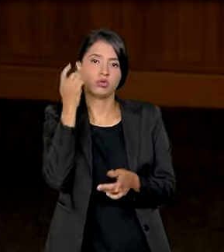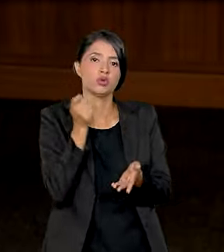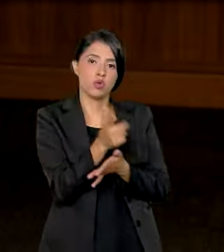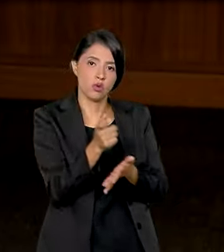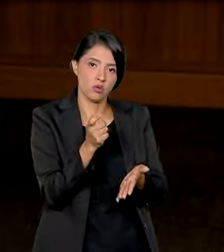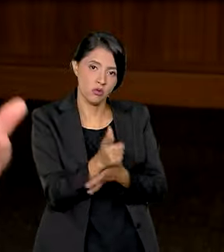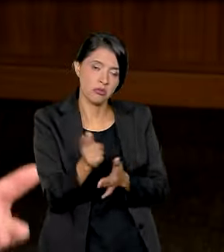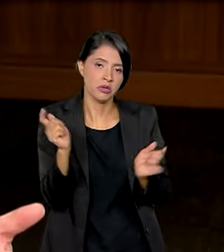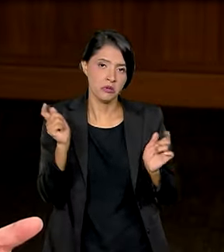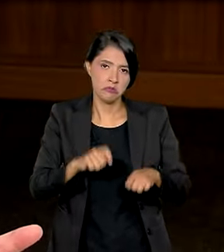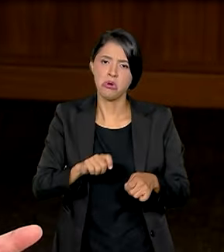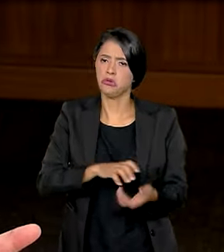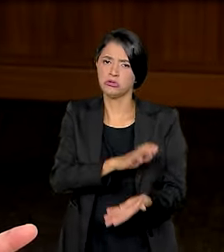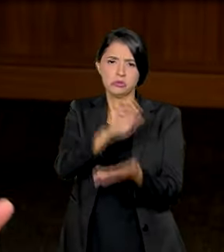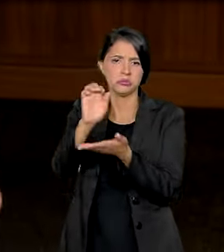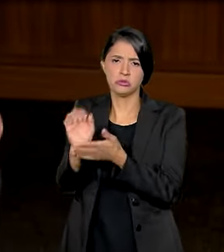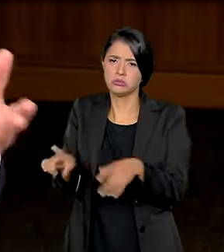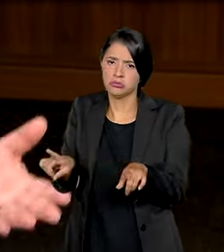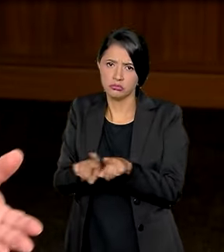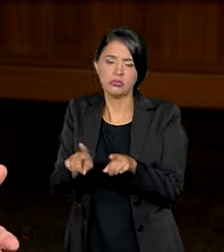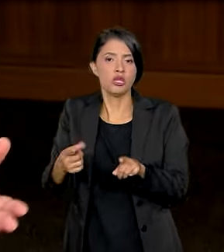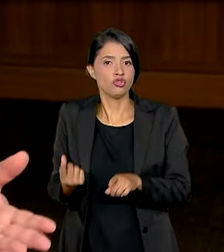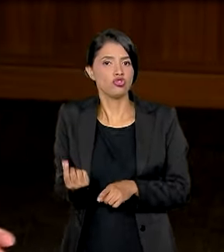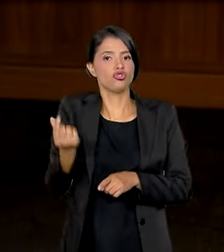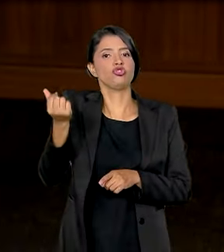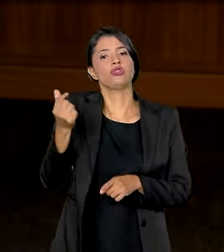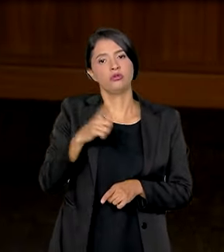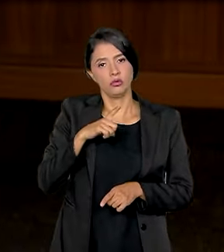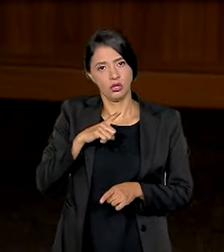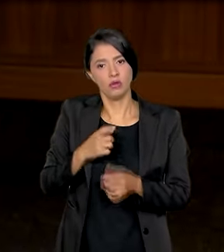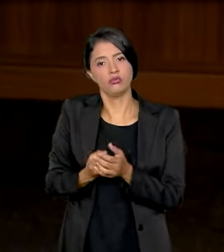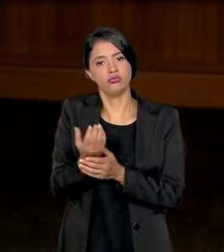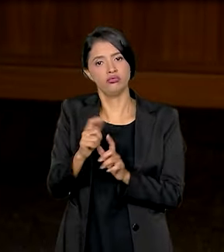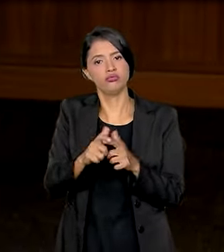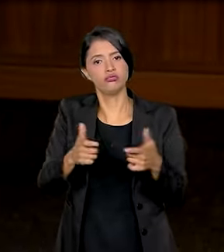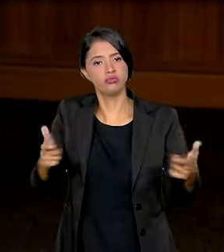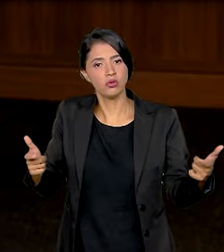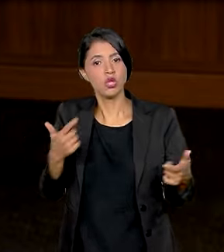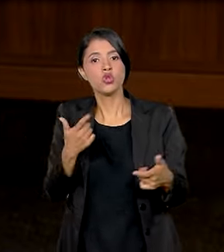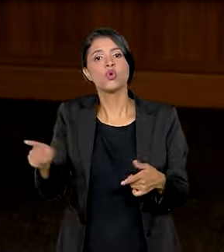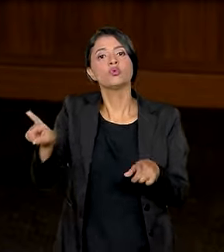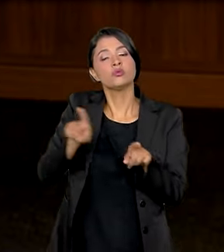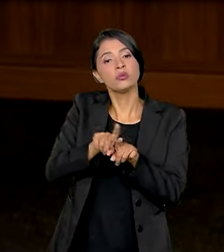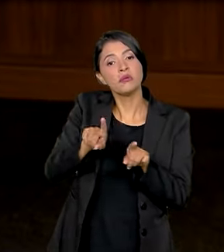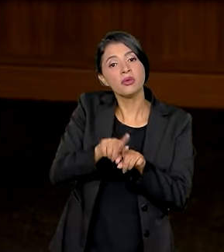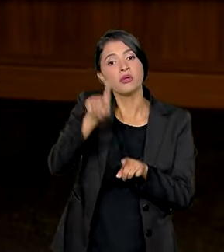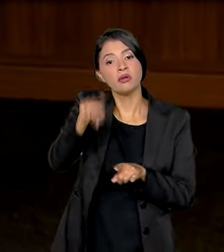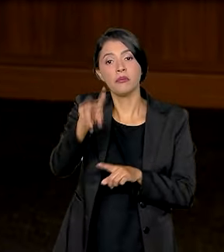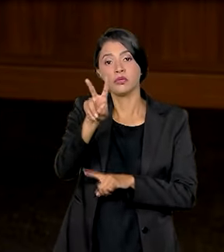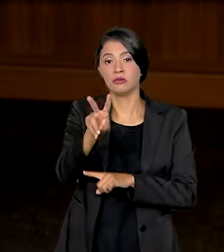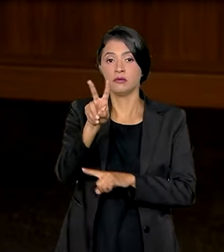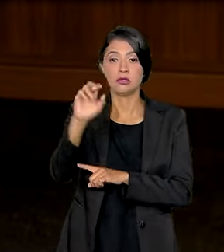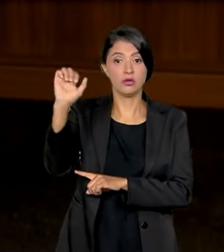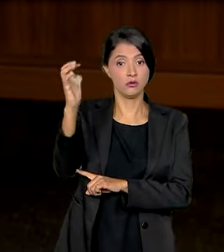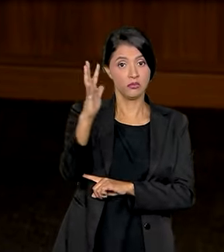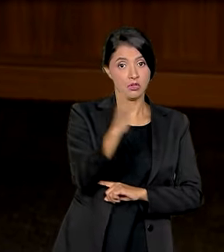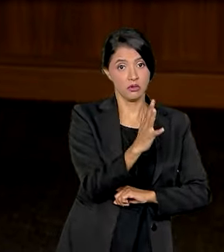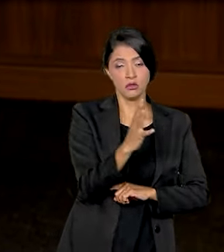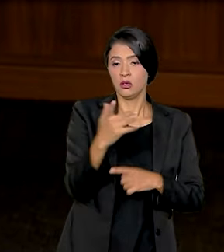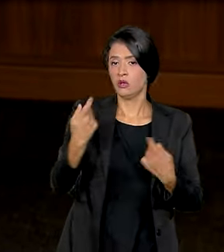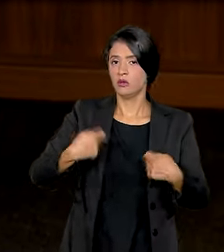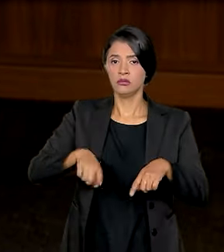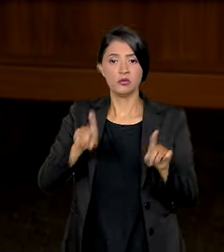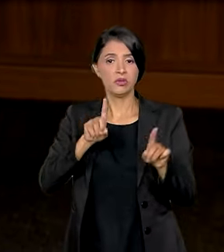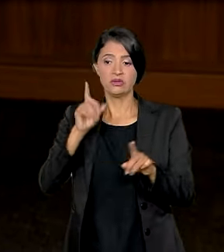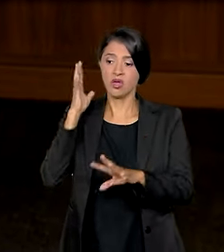pessoas e excedentes para serem exportados, gerando dividendos na balança comercial. E o outro grande dividendo é a preservação ambiental.